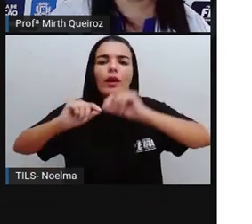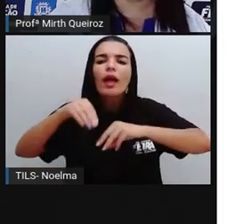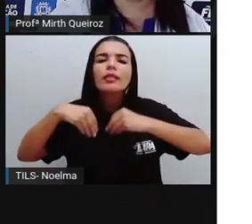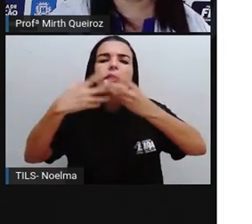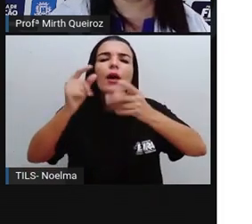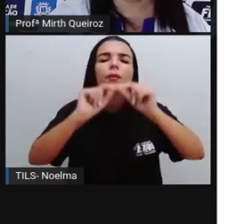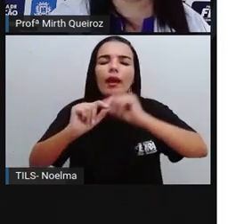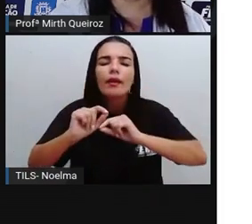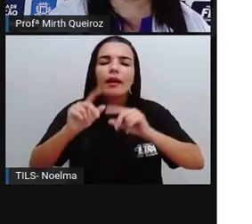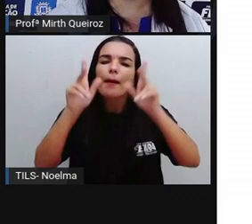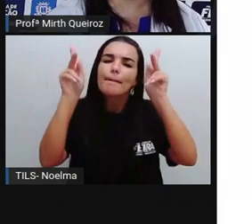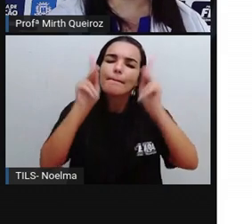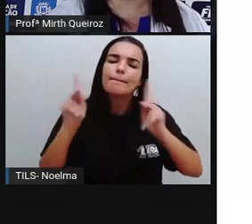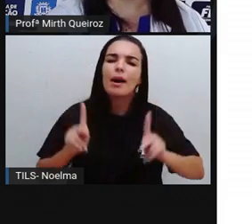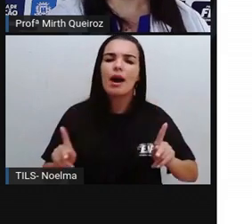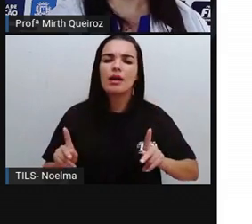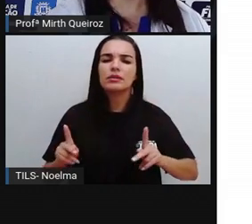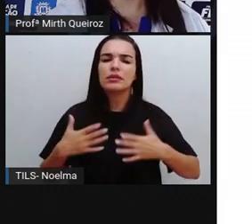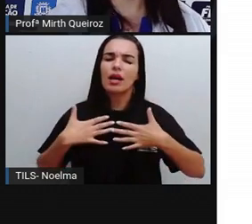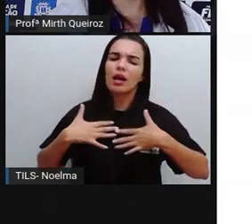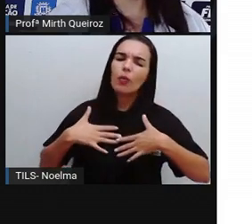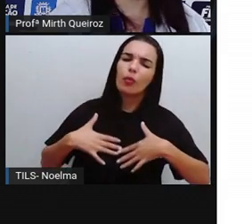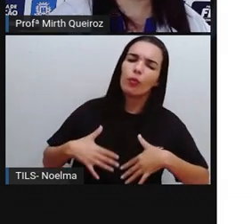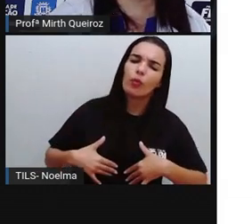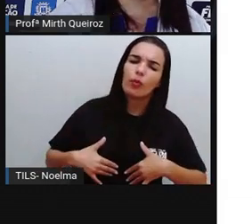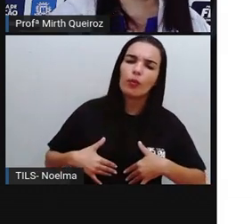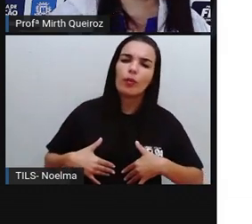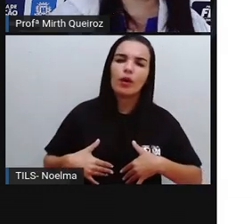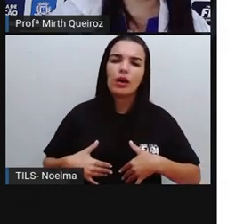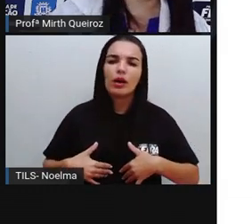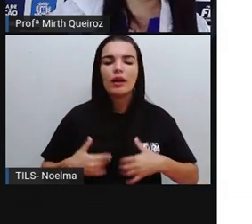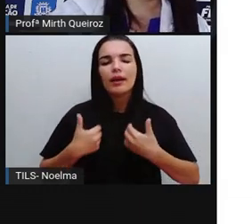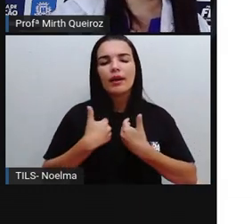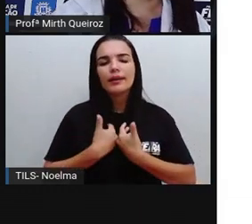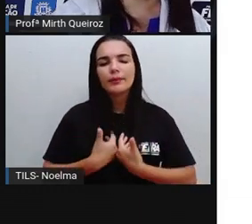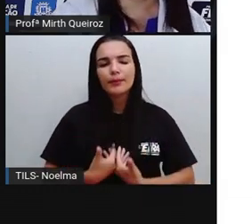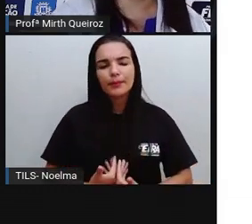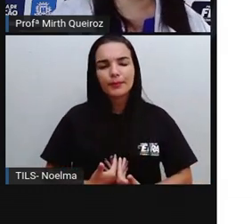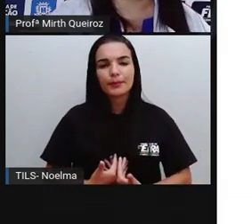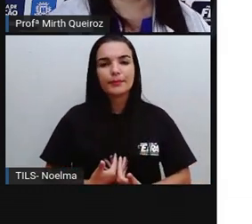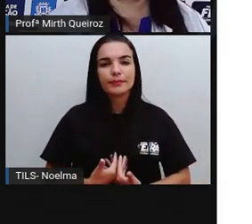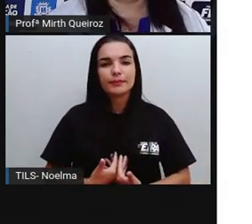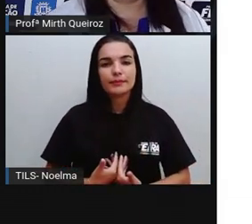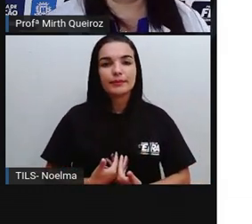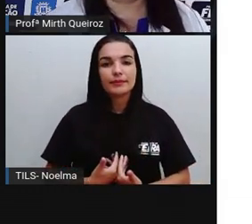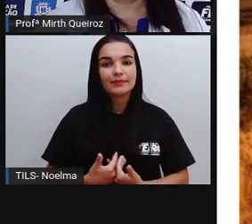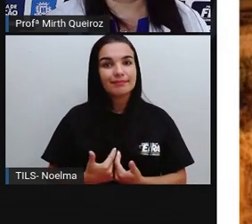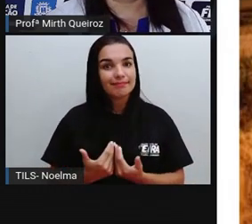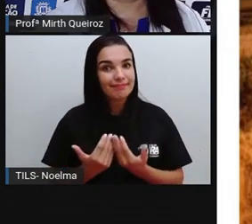transmitir paz, quietude, calma, repouso.